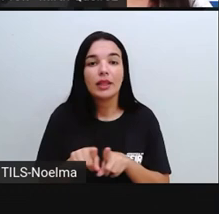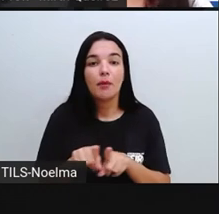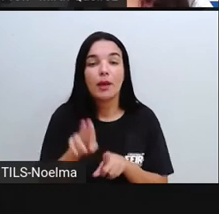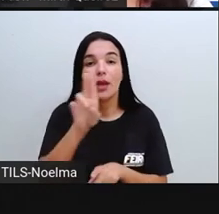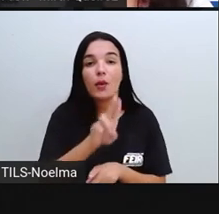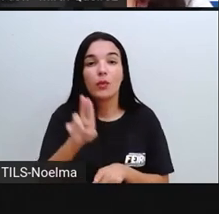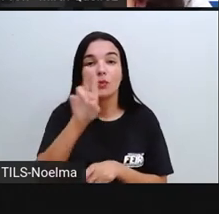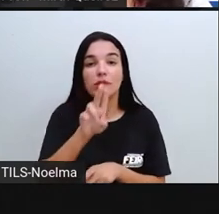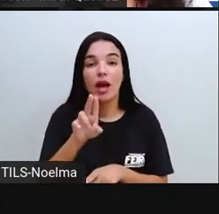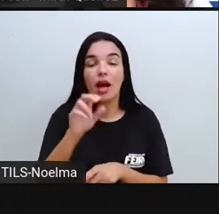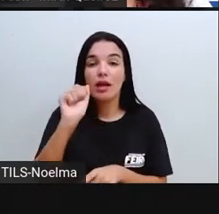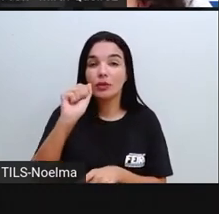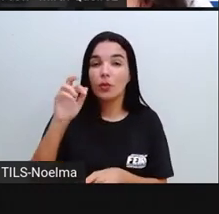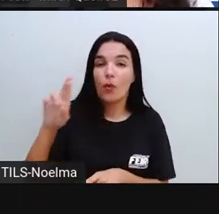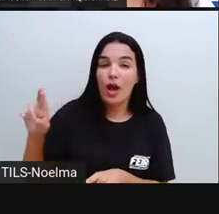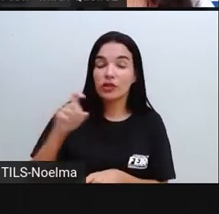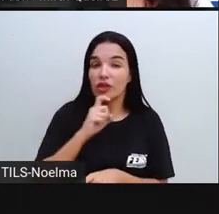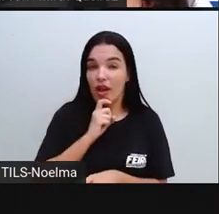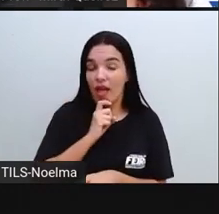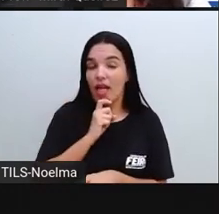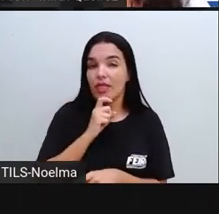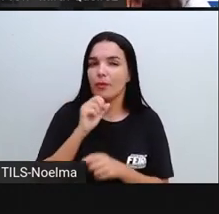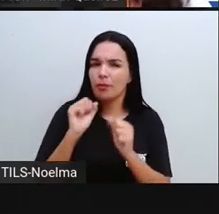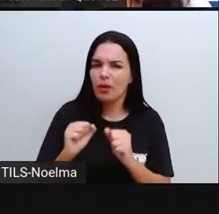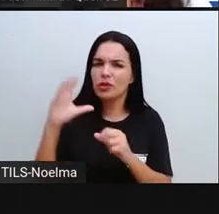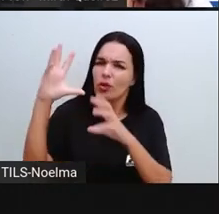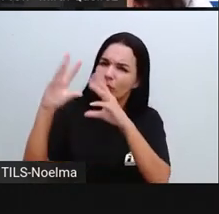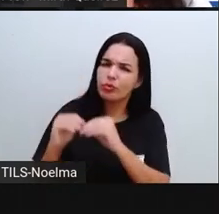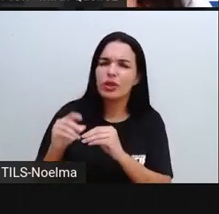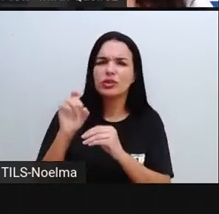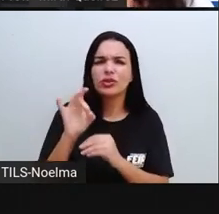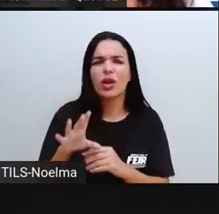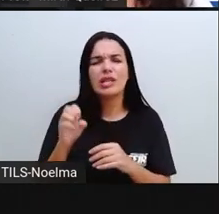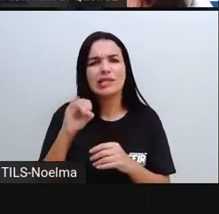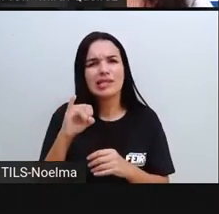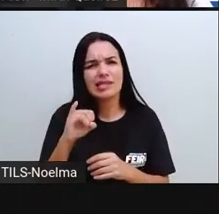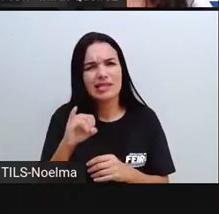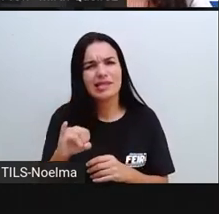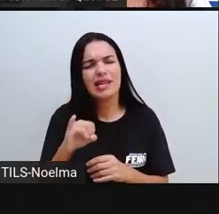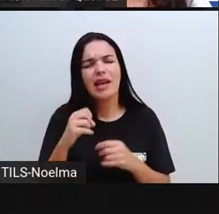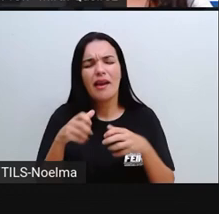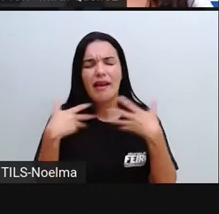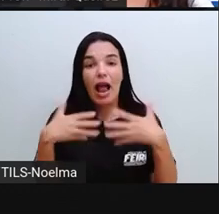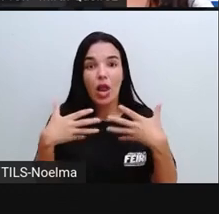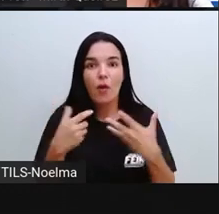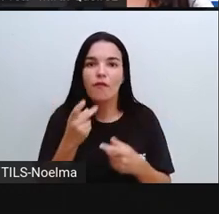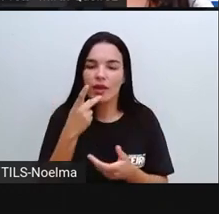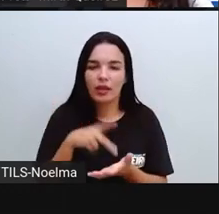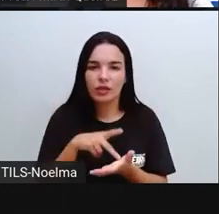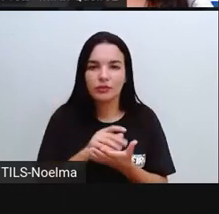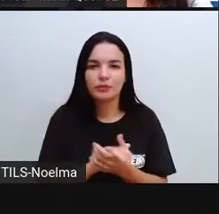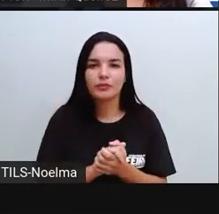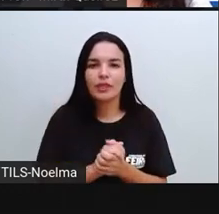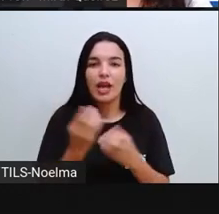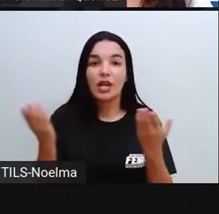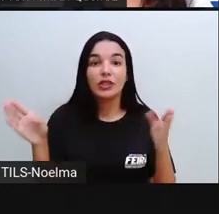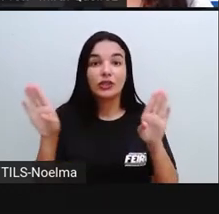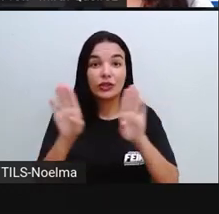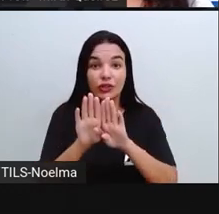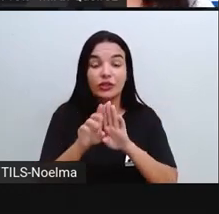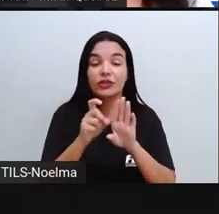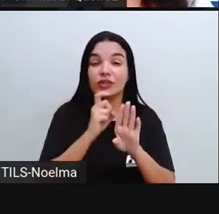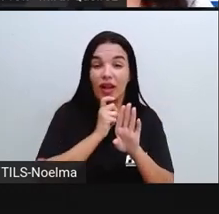utilização excessiva também do ar-condicionado. Utilizando o ar-condicionado só em períodos muito, muito quentes mesmo, né? Deixa a geladeira